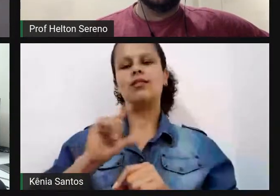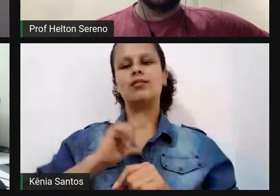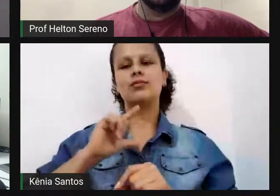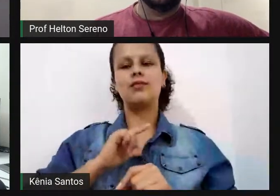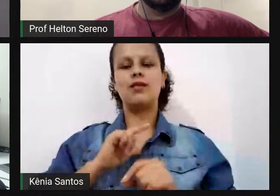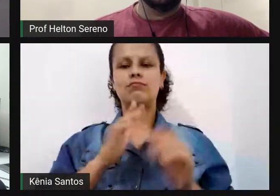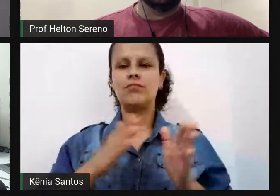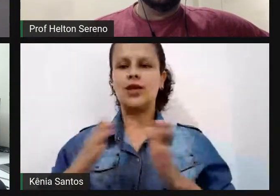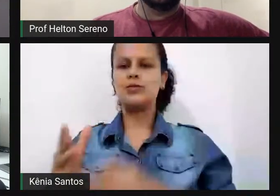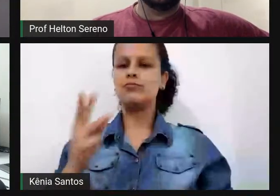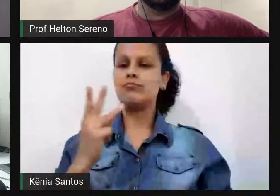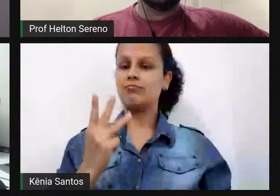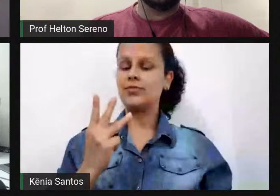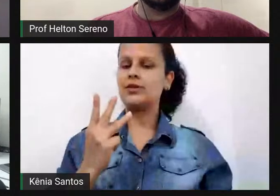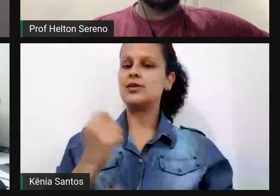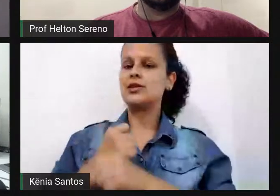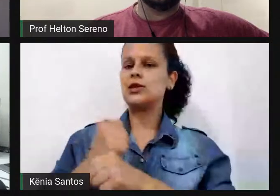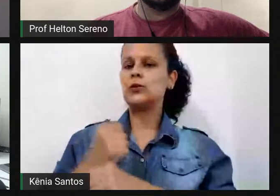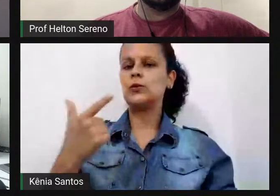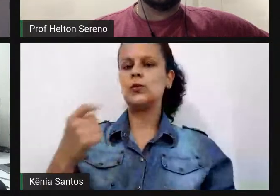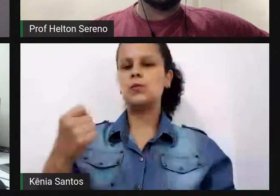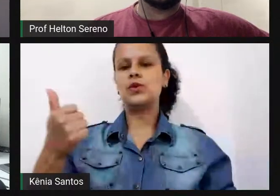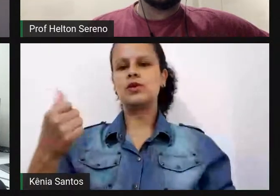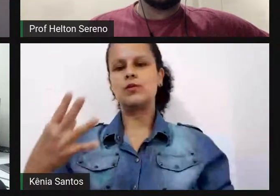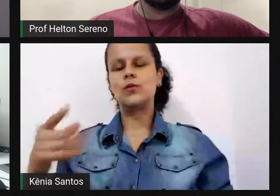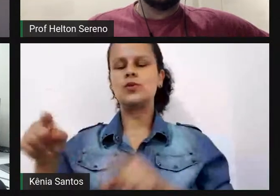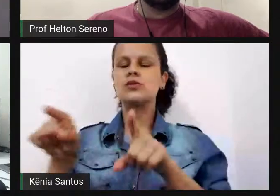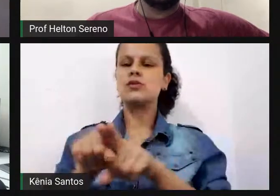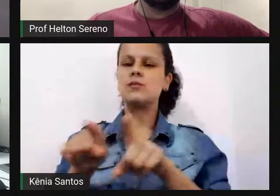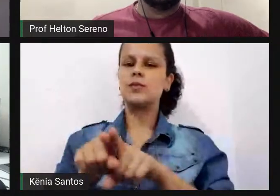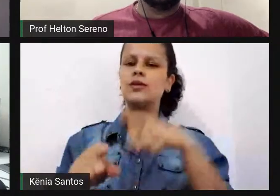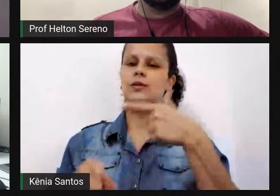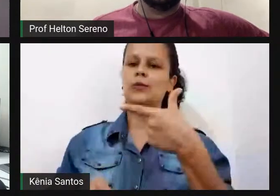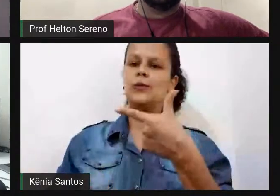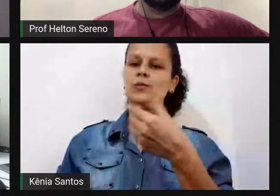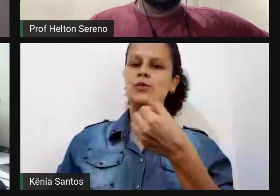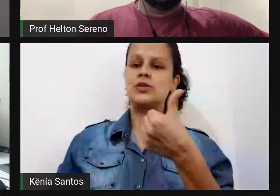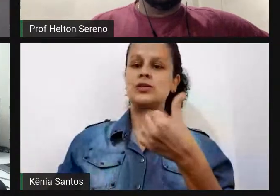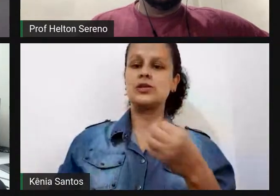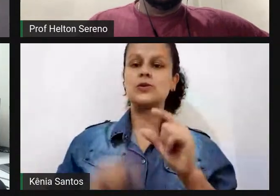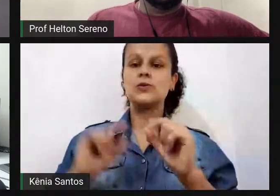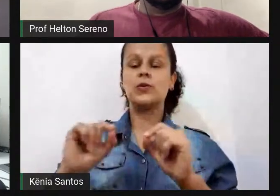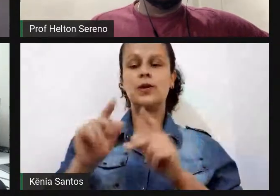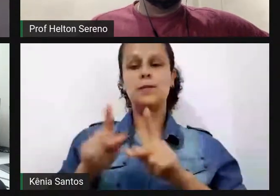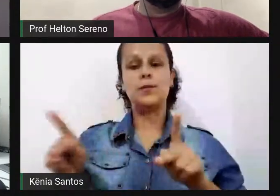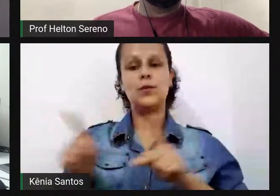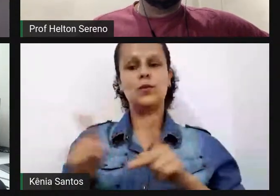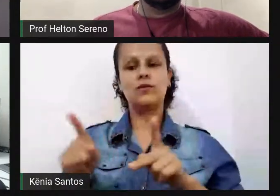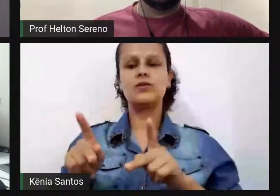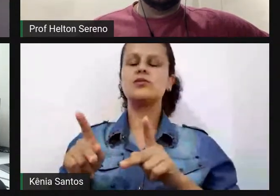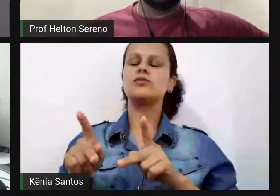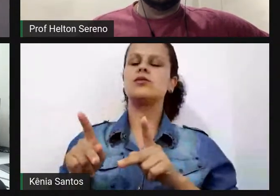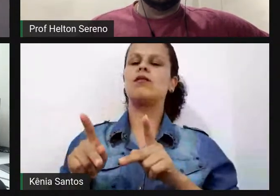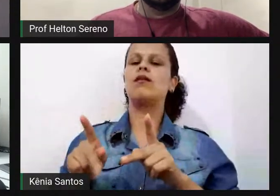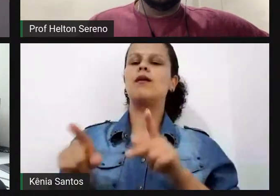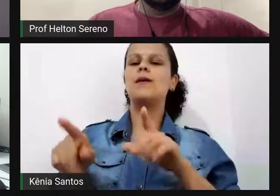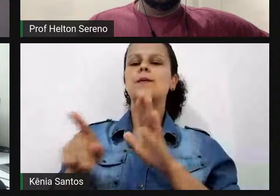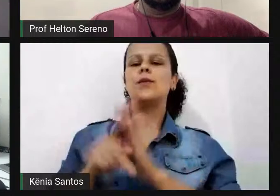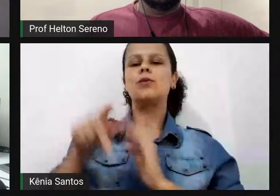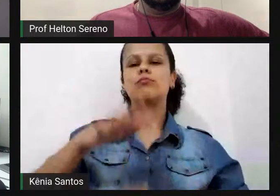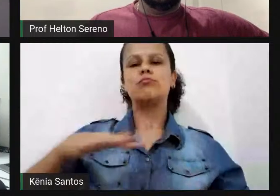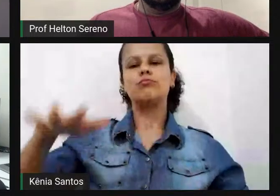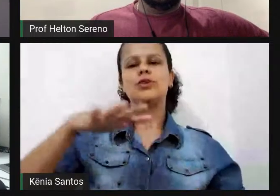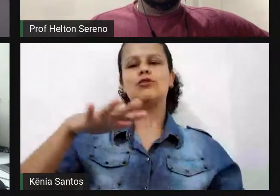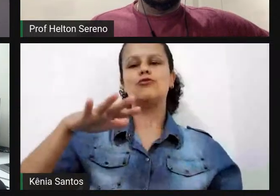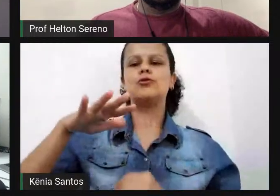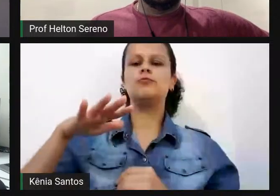no período de 2014 e 2016, quando enviou mais de 100 professores da rede federal para aquelas duas